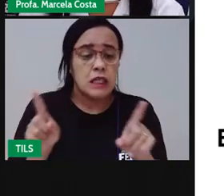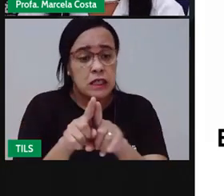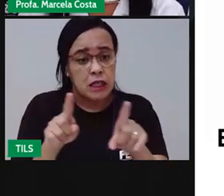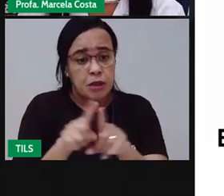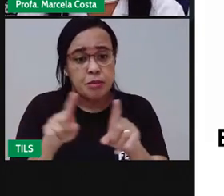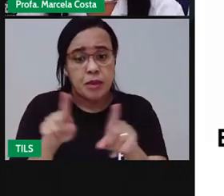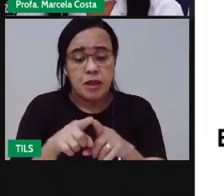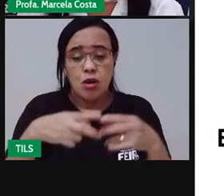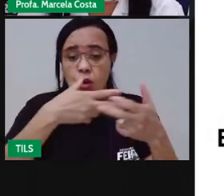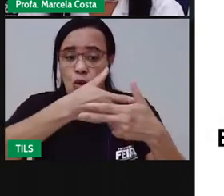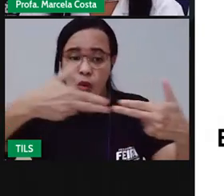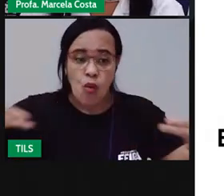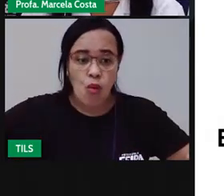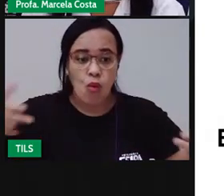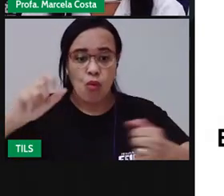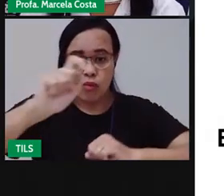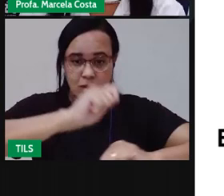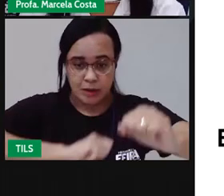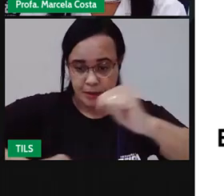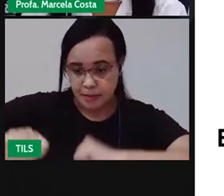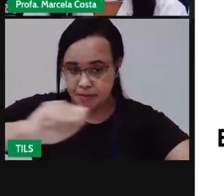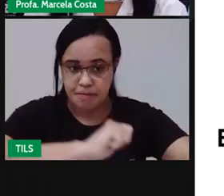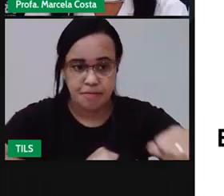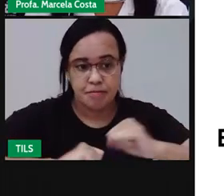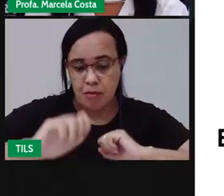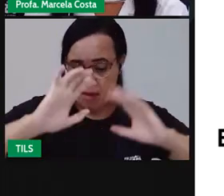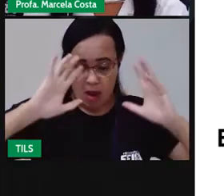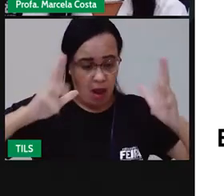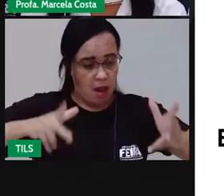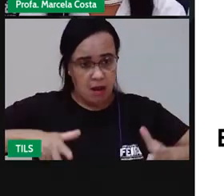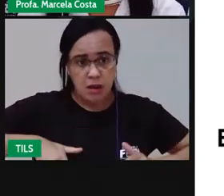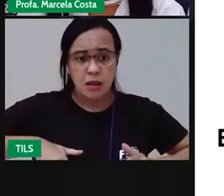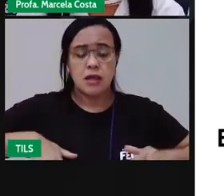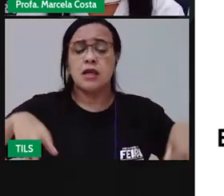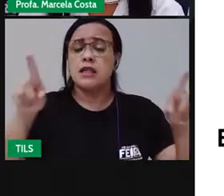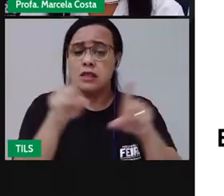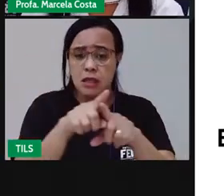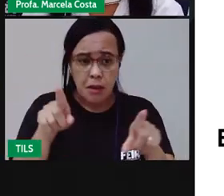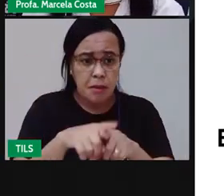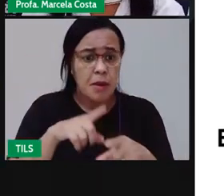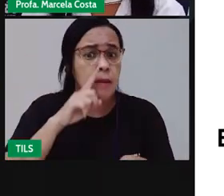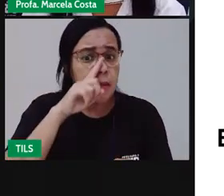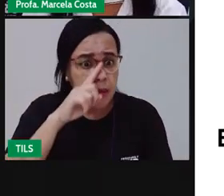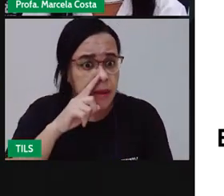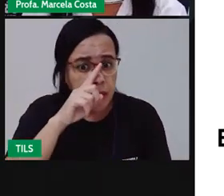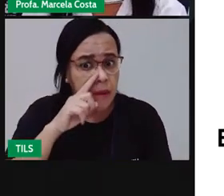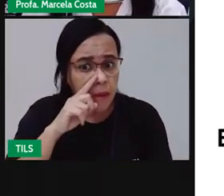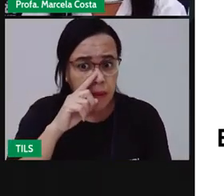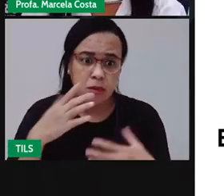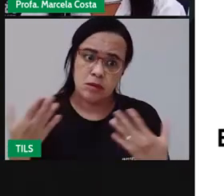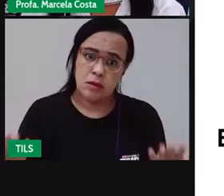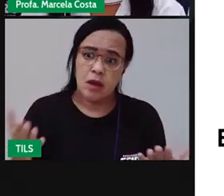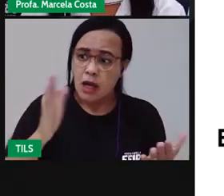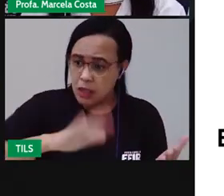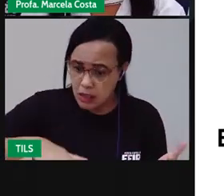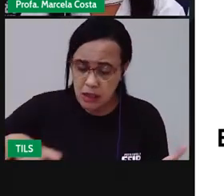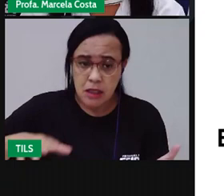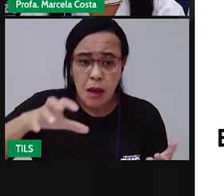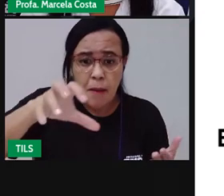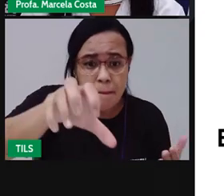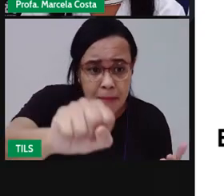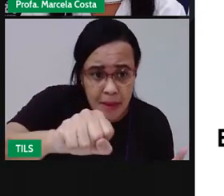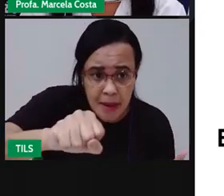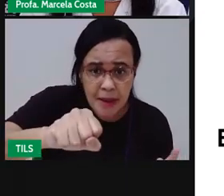junto com alimentos. Olha, também é um risco porque a criança pode